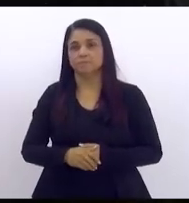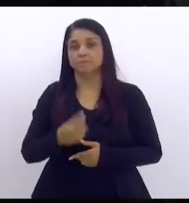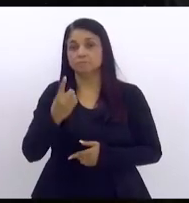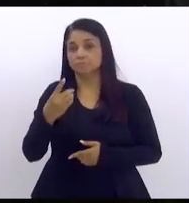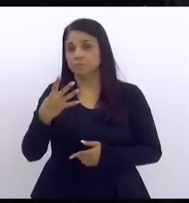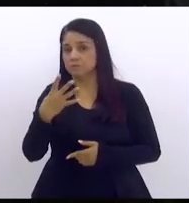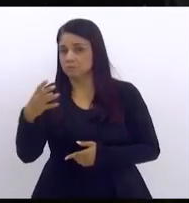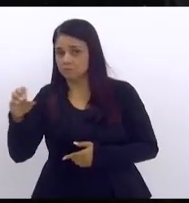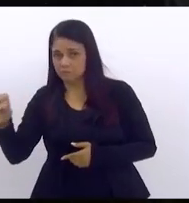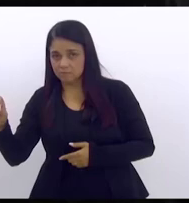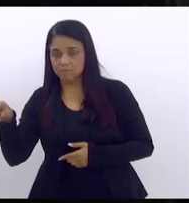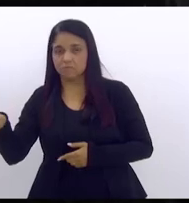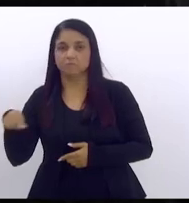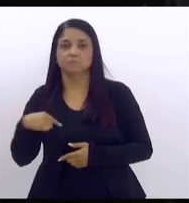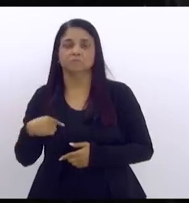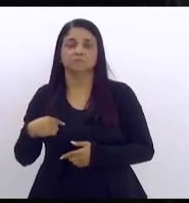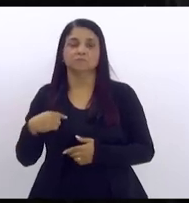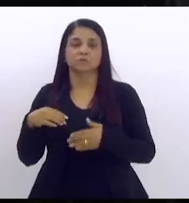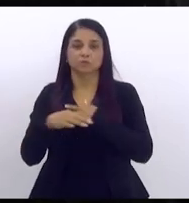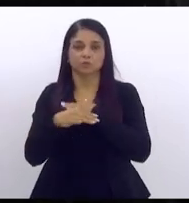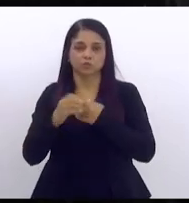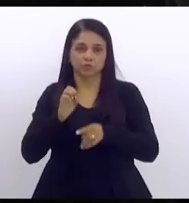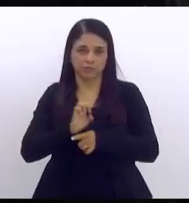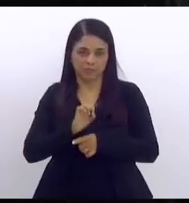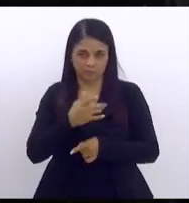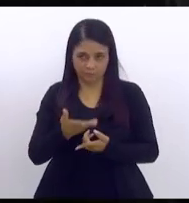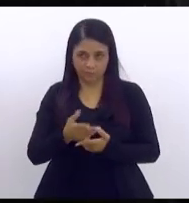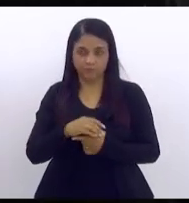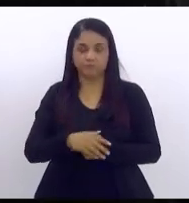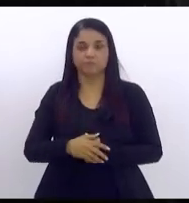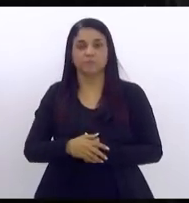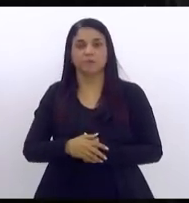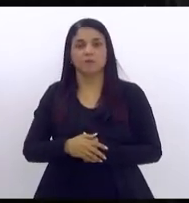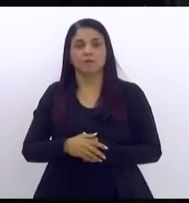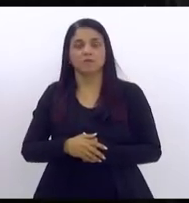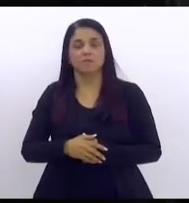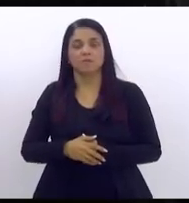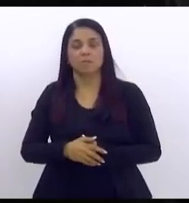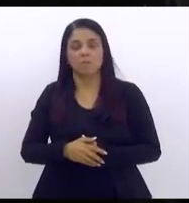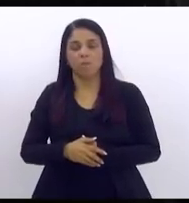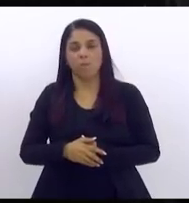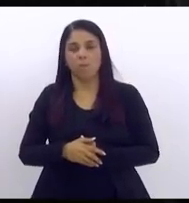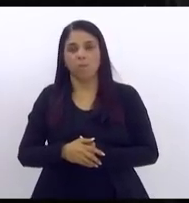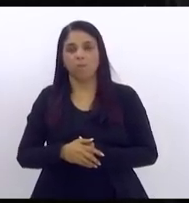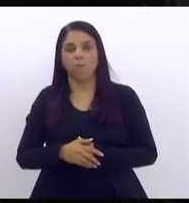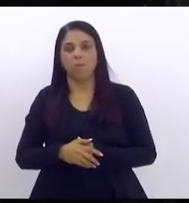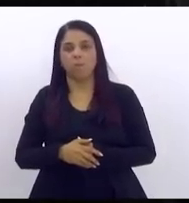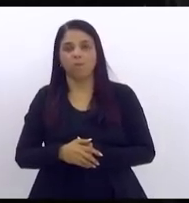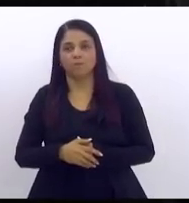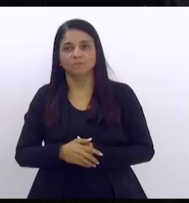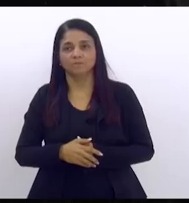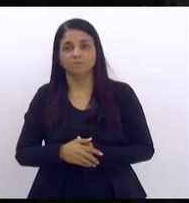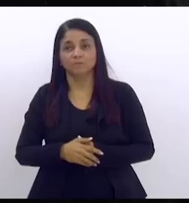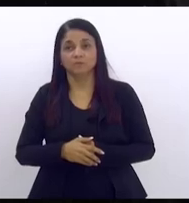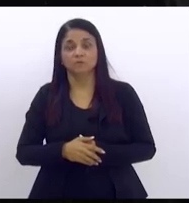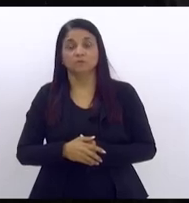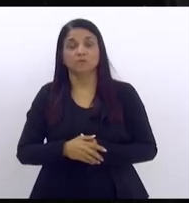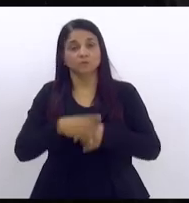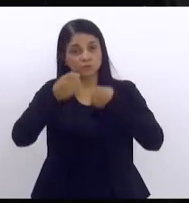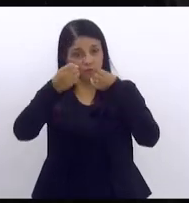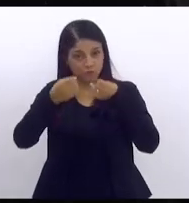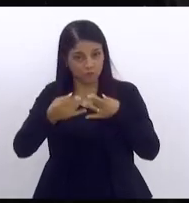todas da nossa querida Baixada Fluminense então eu estou me referindo a isso